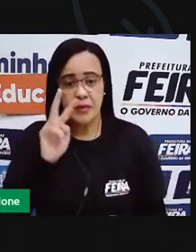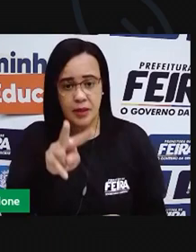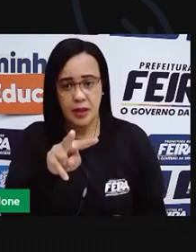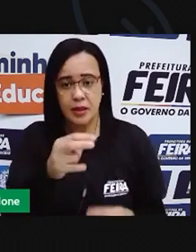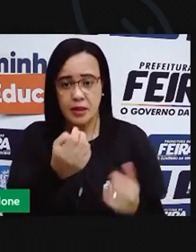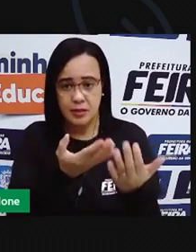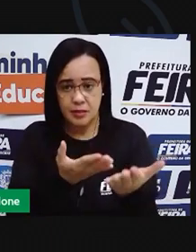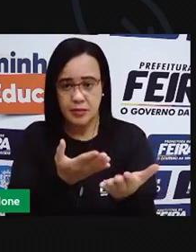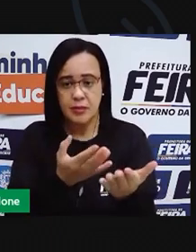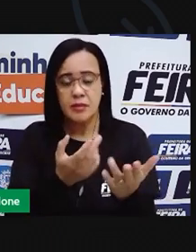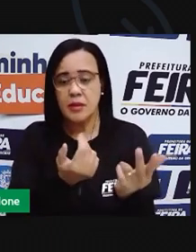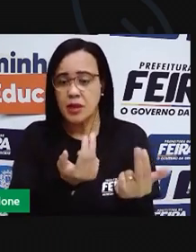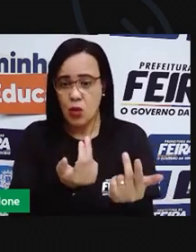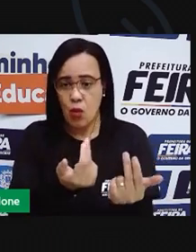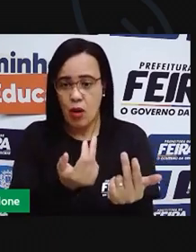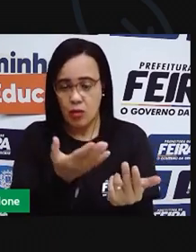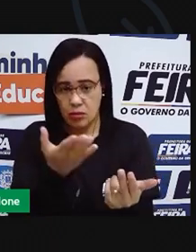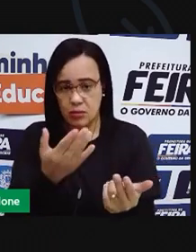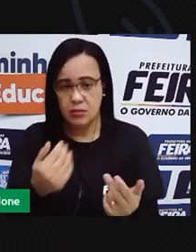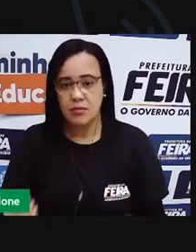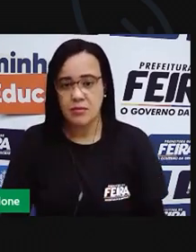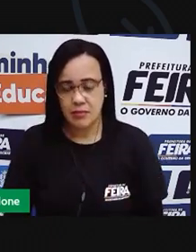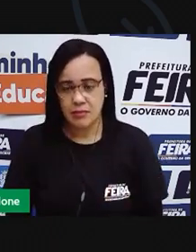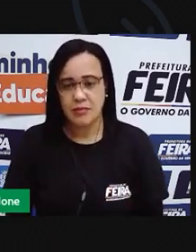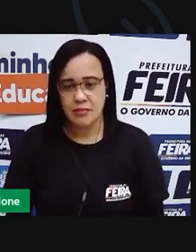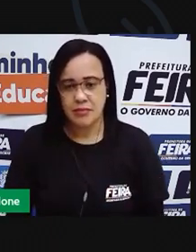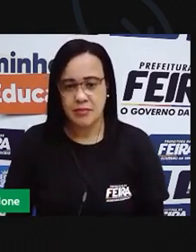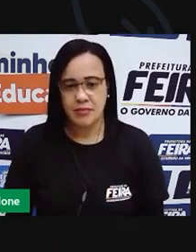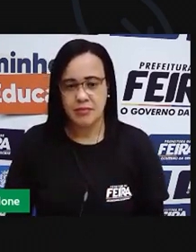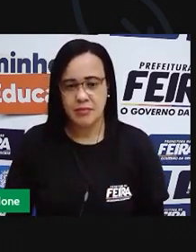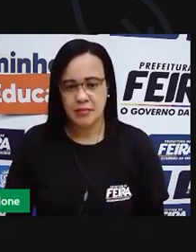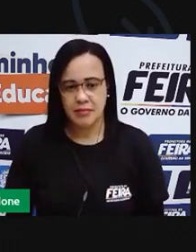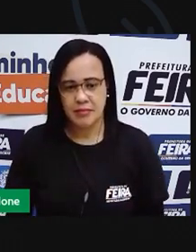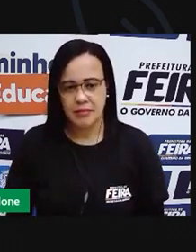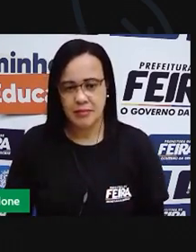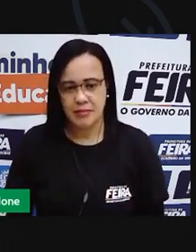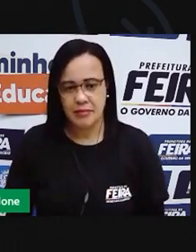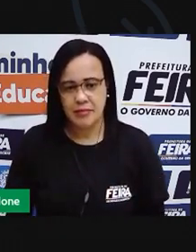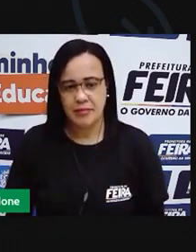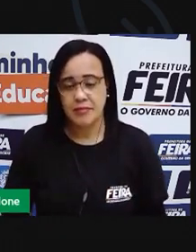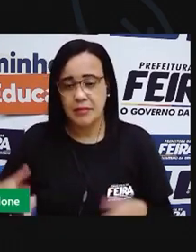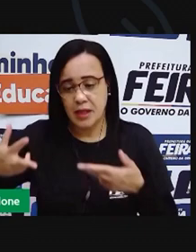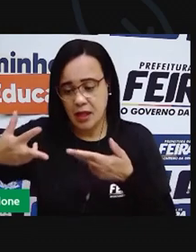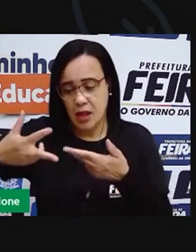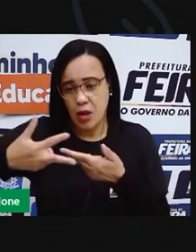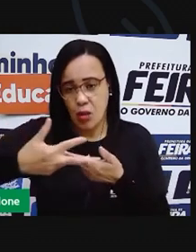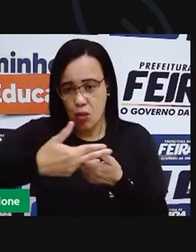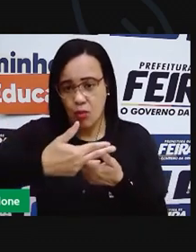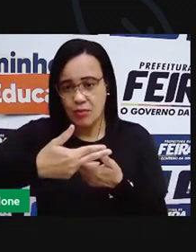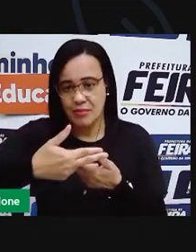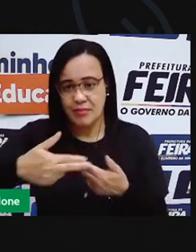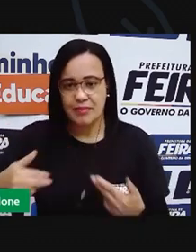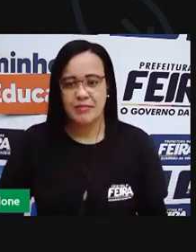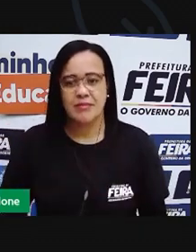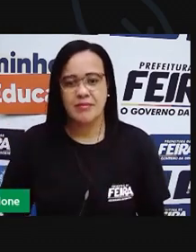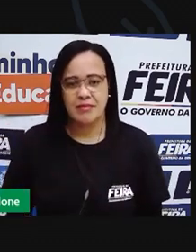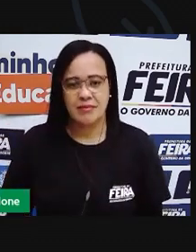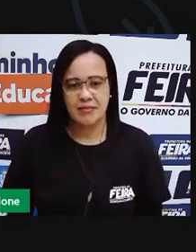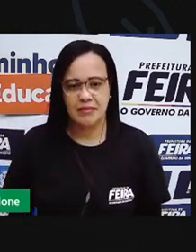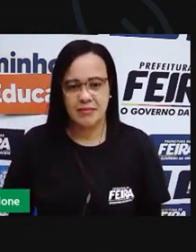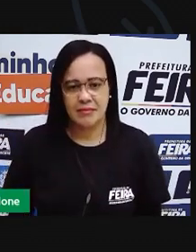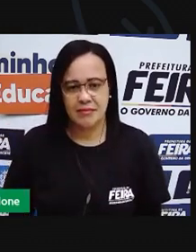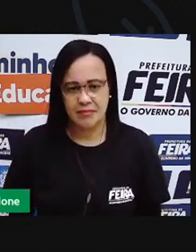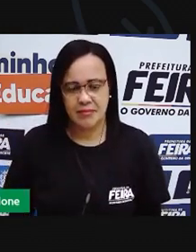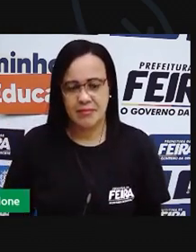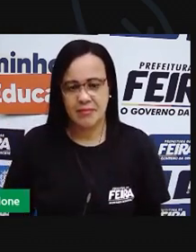e aqui com uma tesoura eu vou recortar aonde